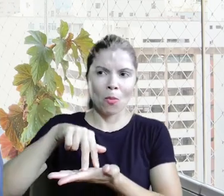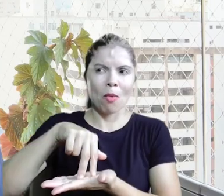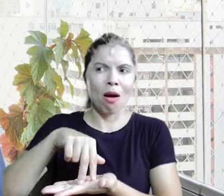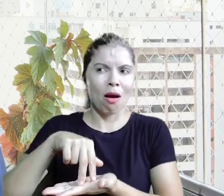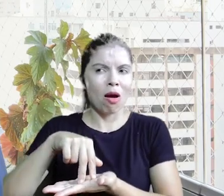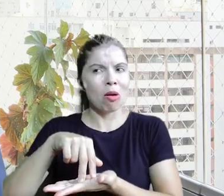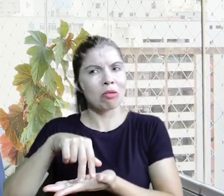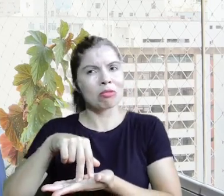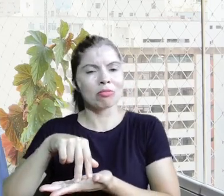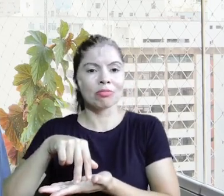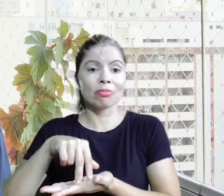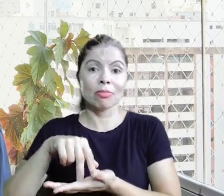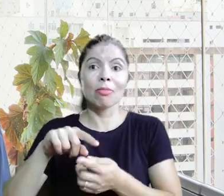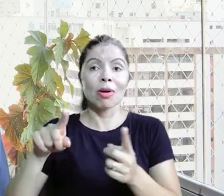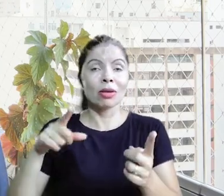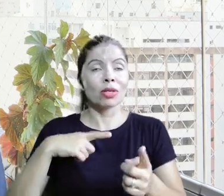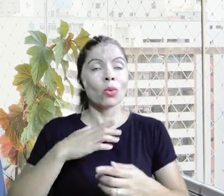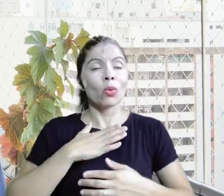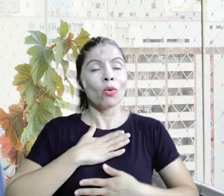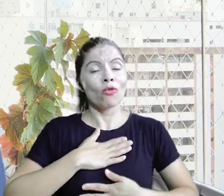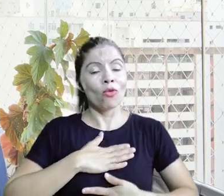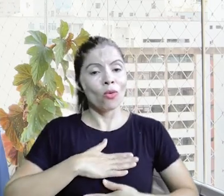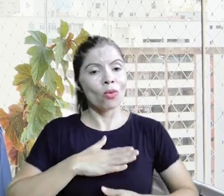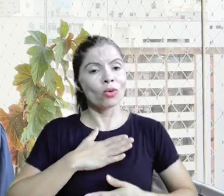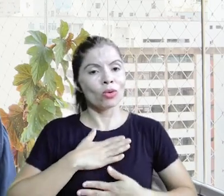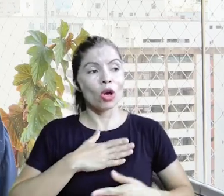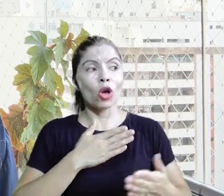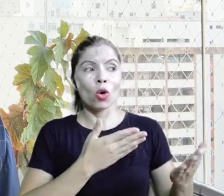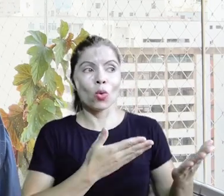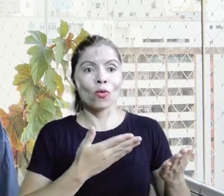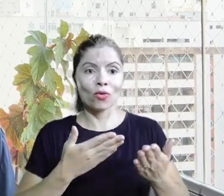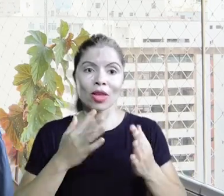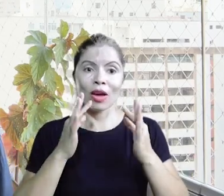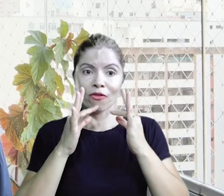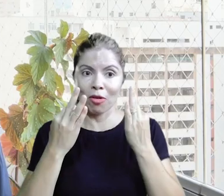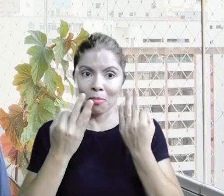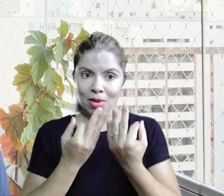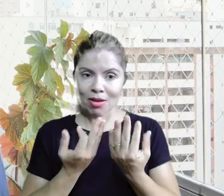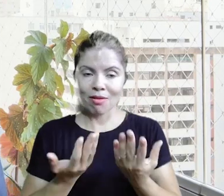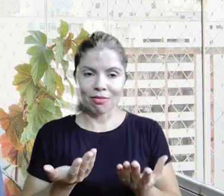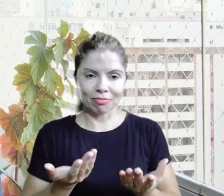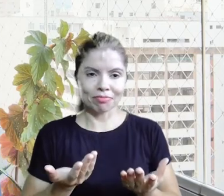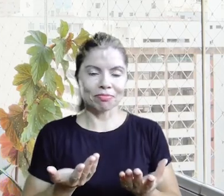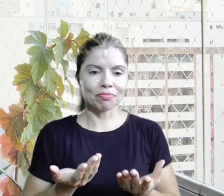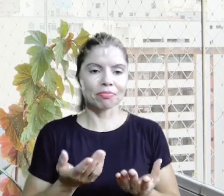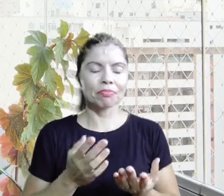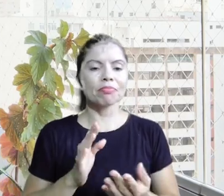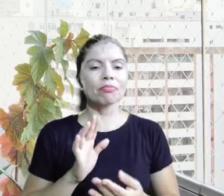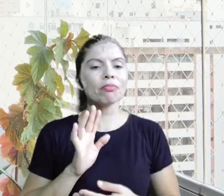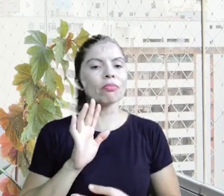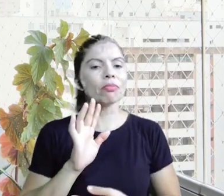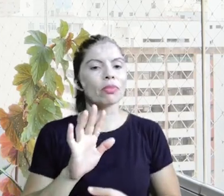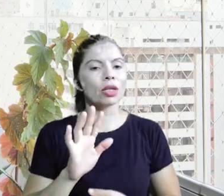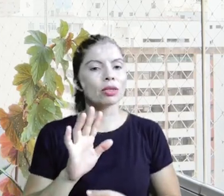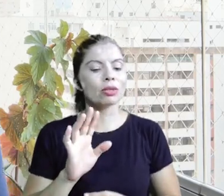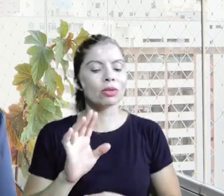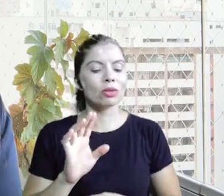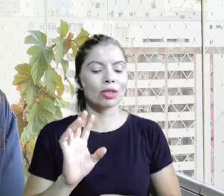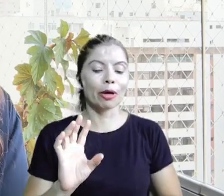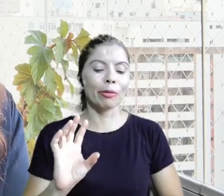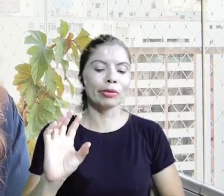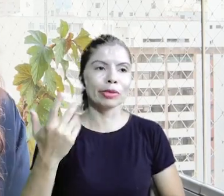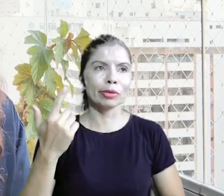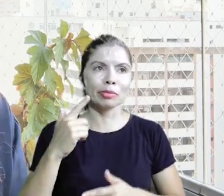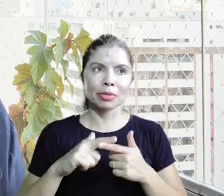Então, eu tive mais conforto em chamar a minha família para ir para esse prêmio, né? Só que,